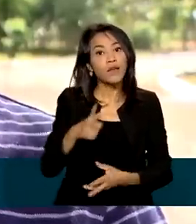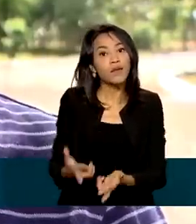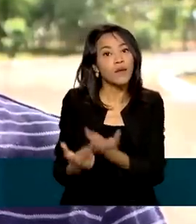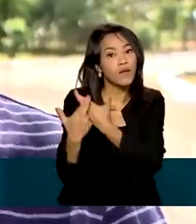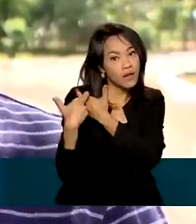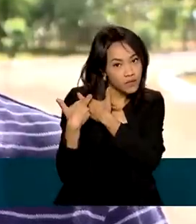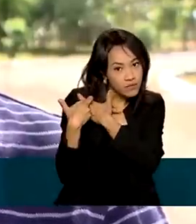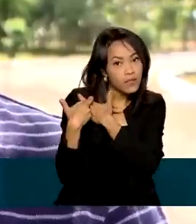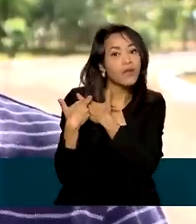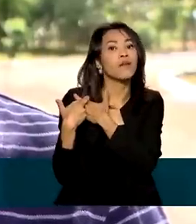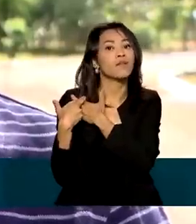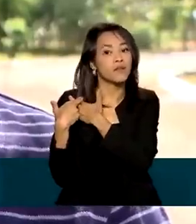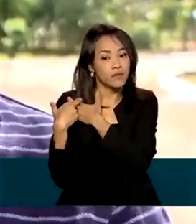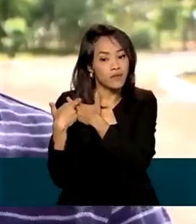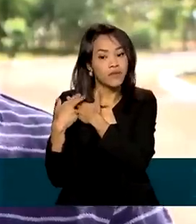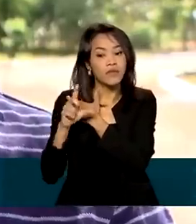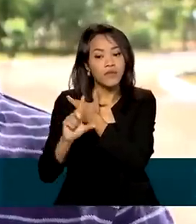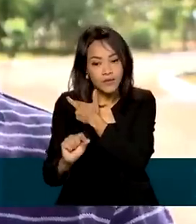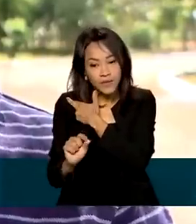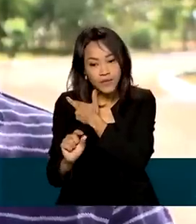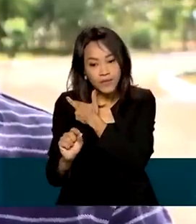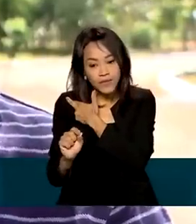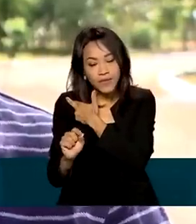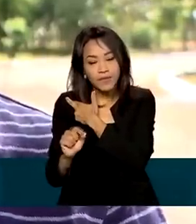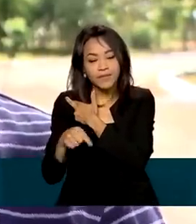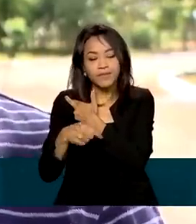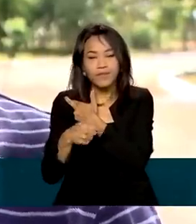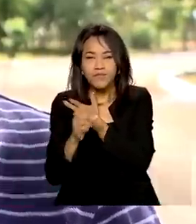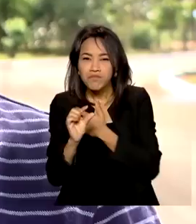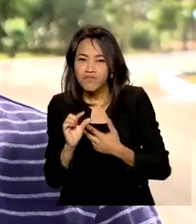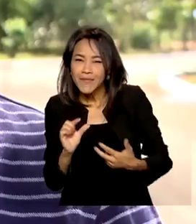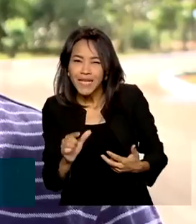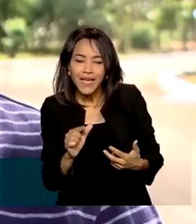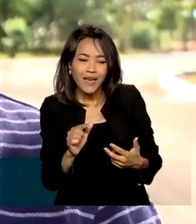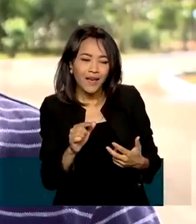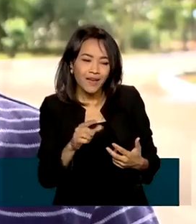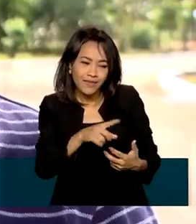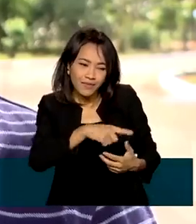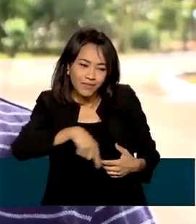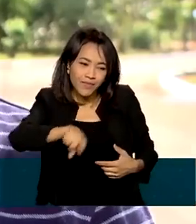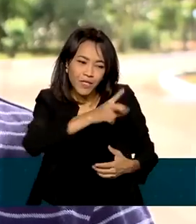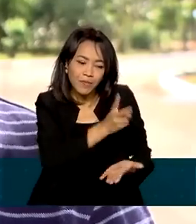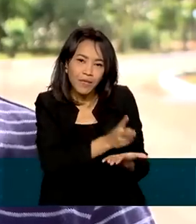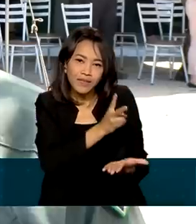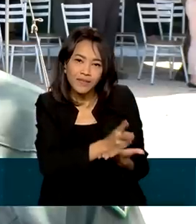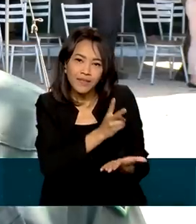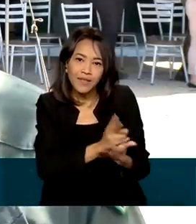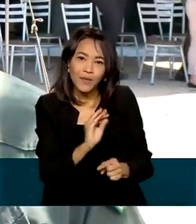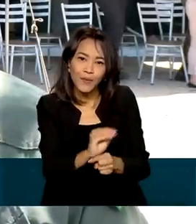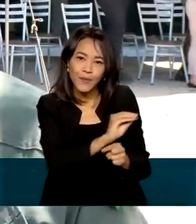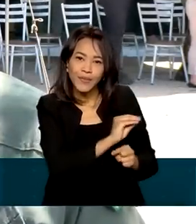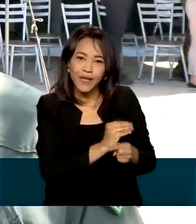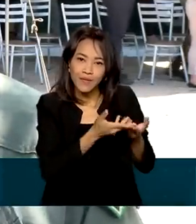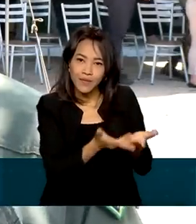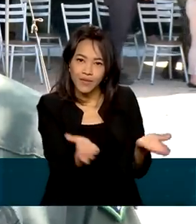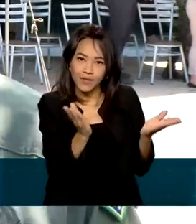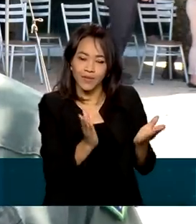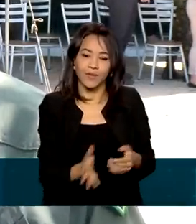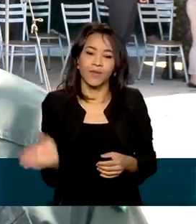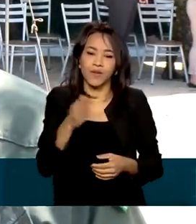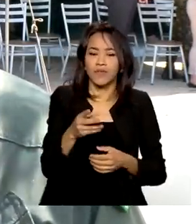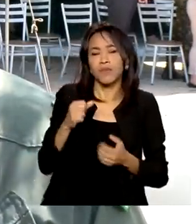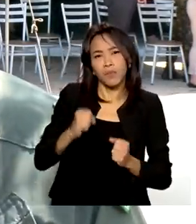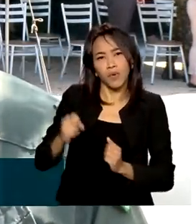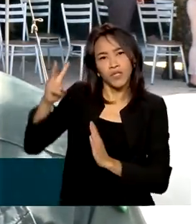também um pouquinho, ter que ser dono de pouquinho, de uma responsabilidade de manter isso aqui. Você pode ver, ler muita